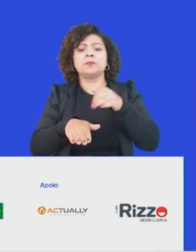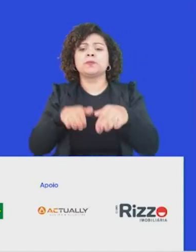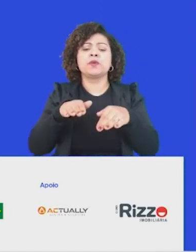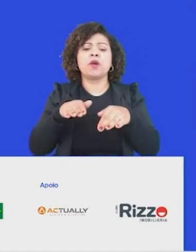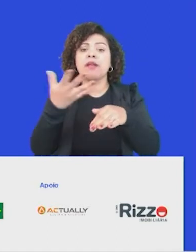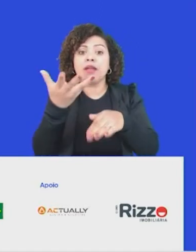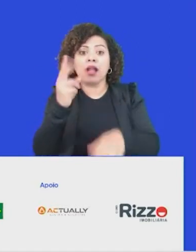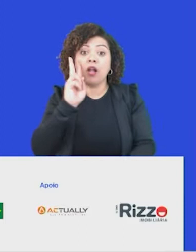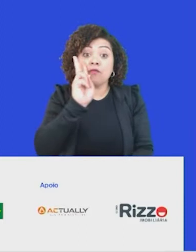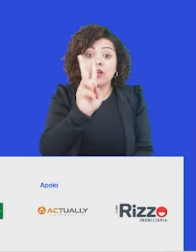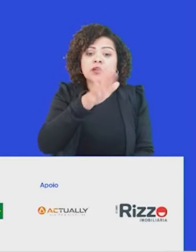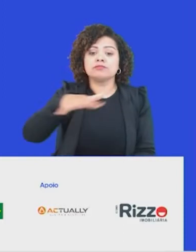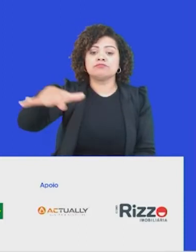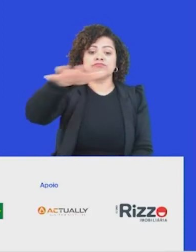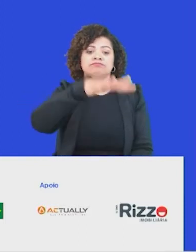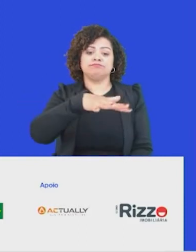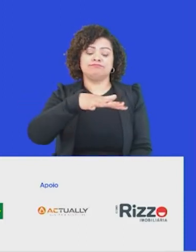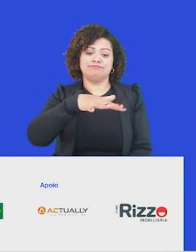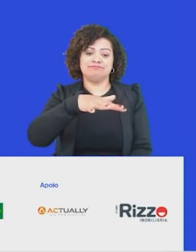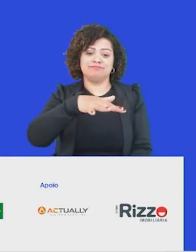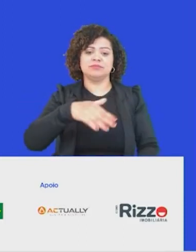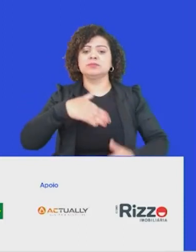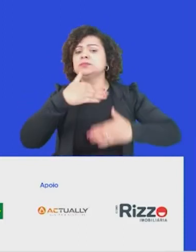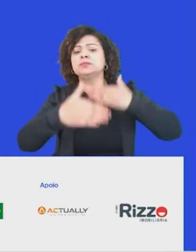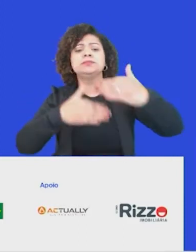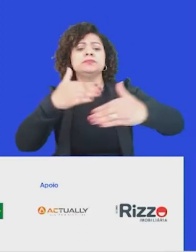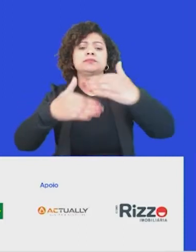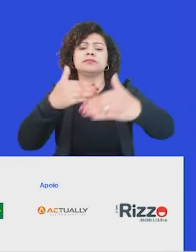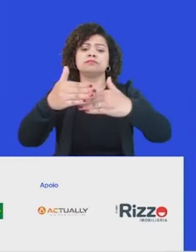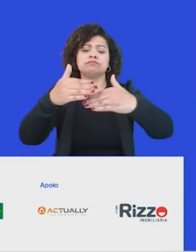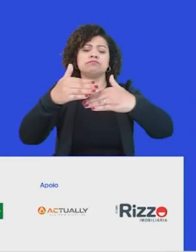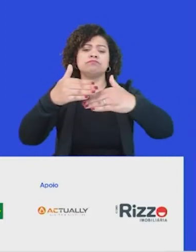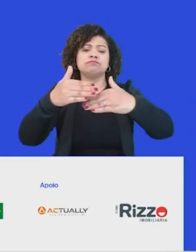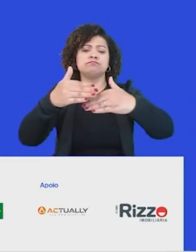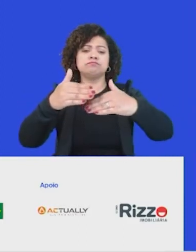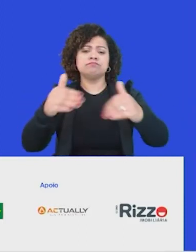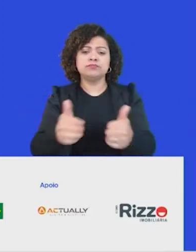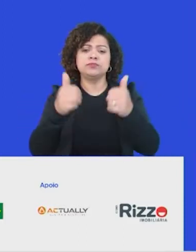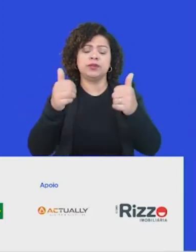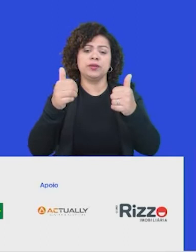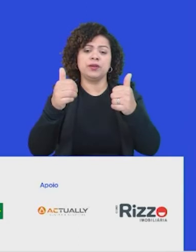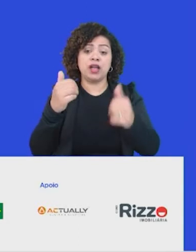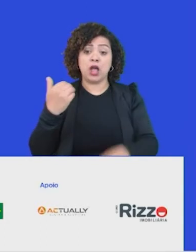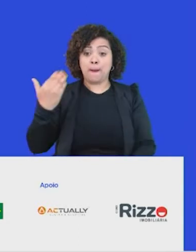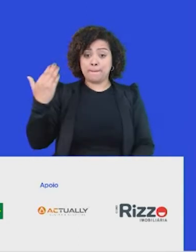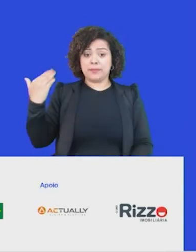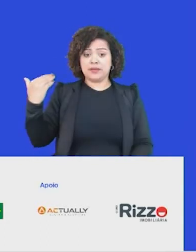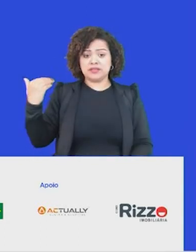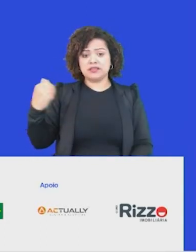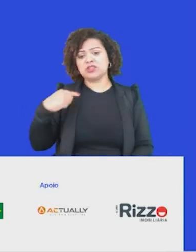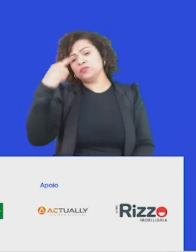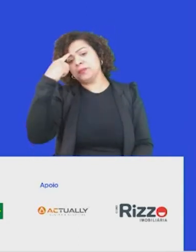olhar de uma sociedade 5.0, que vai além da indústria 4.0. Porque quando a gente falava em indústria 4.0 alguns anos atrás,